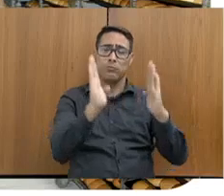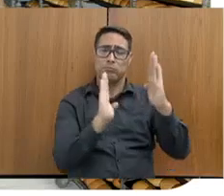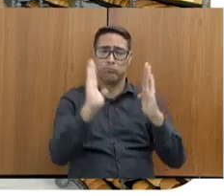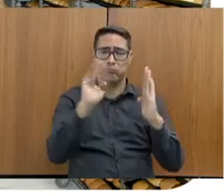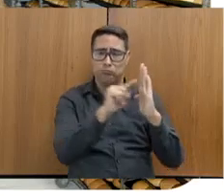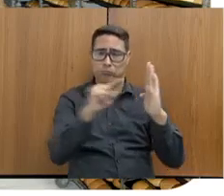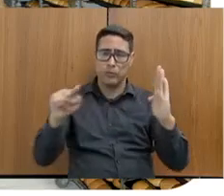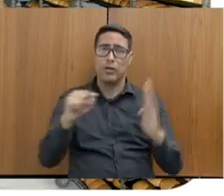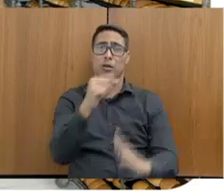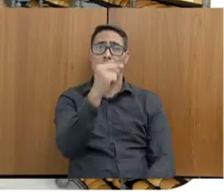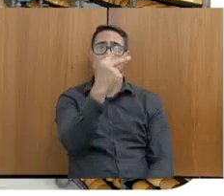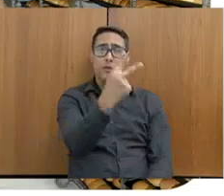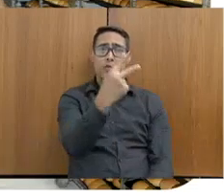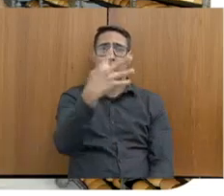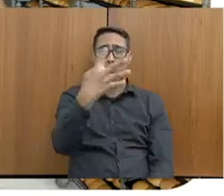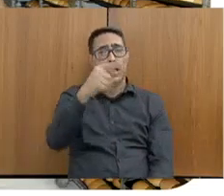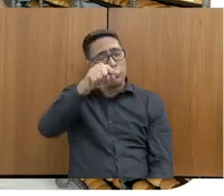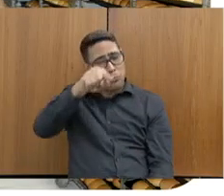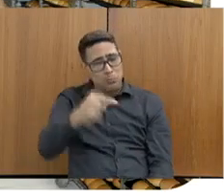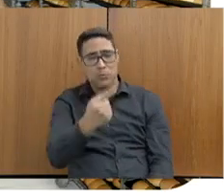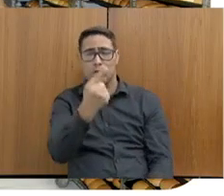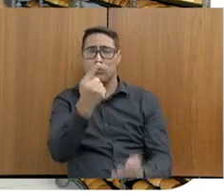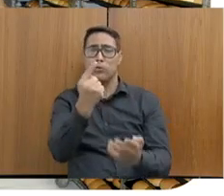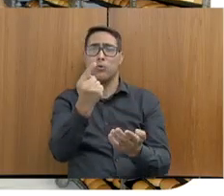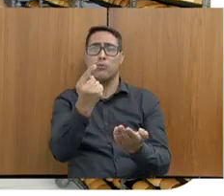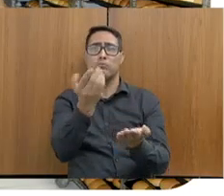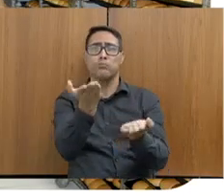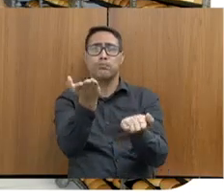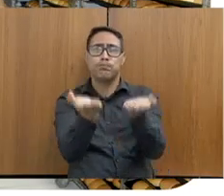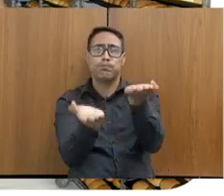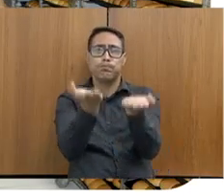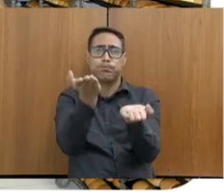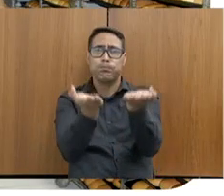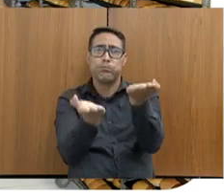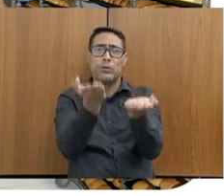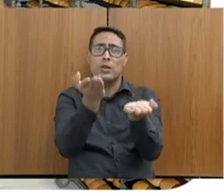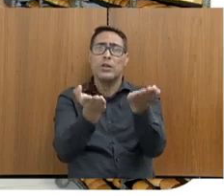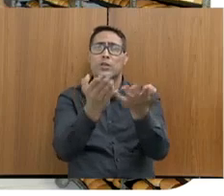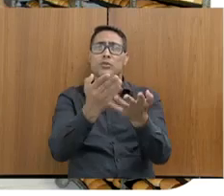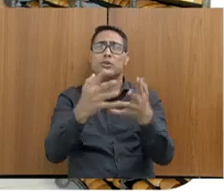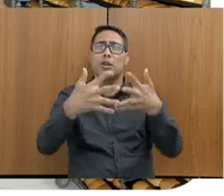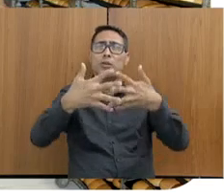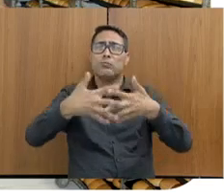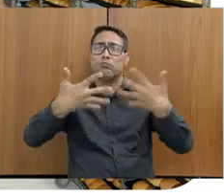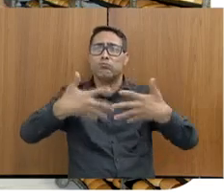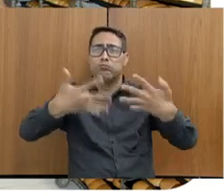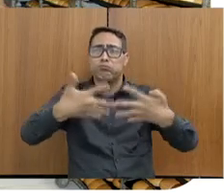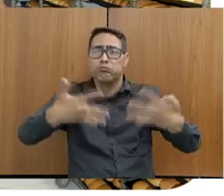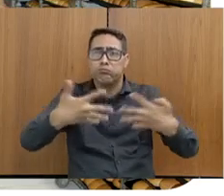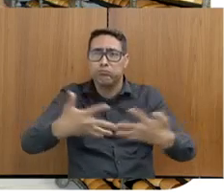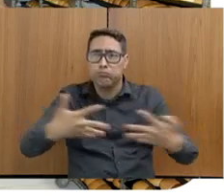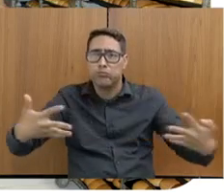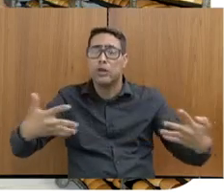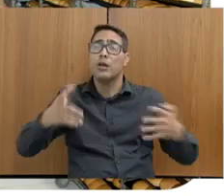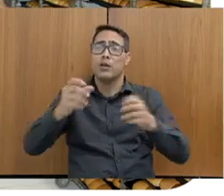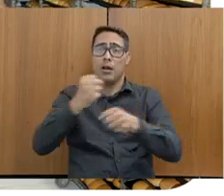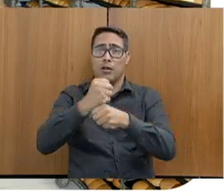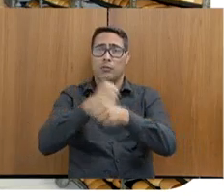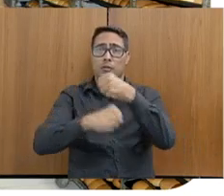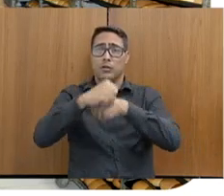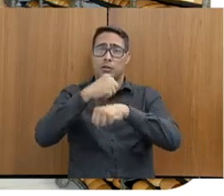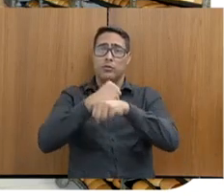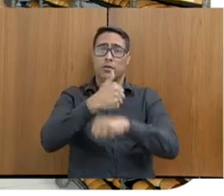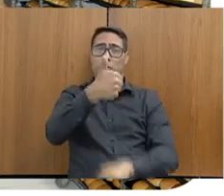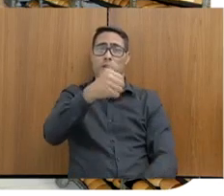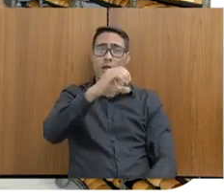foram em torno de 24.000 quilos de hortaliças. O ano passado, nós conseguimos em torno de 100 toneladas de hortaliças